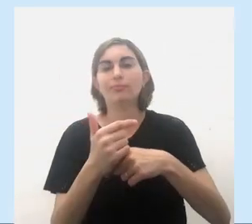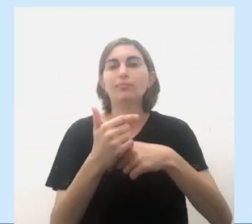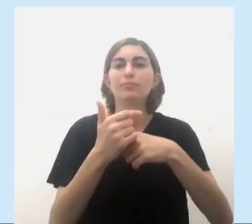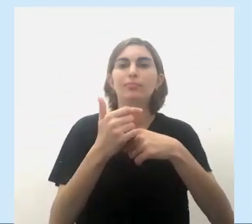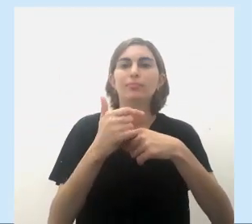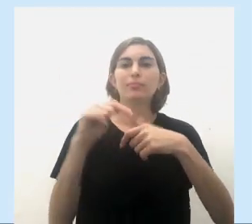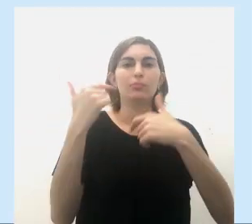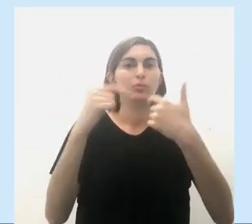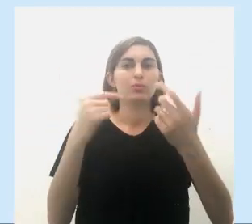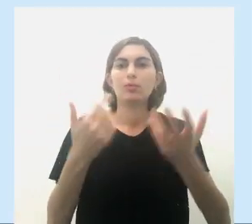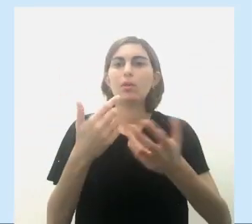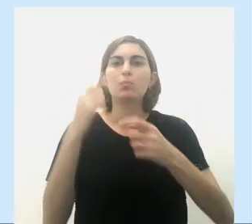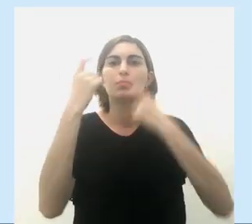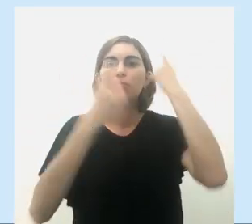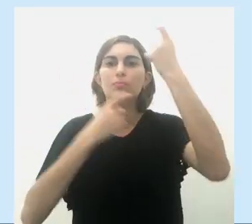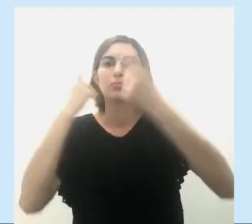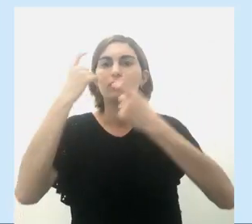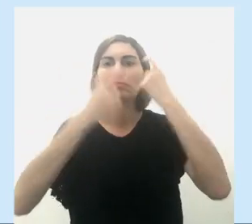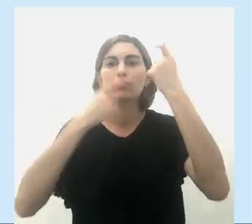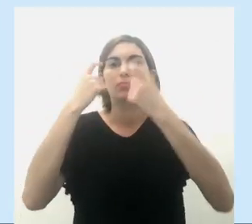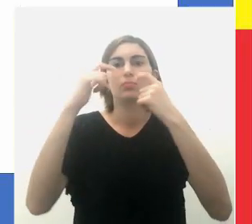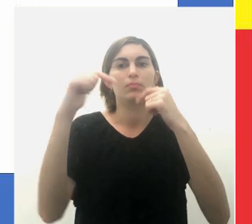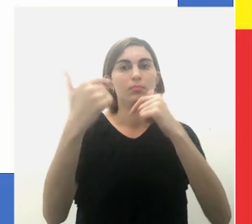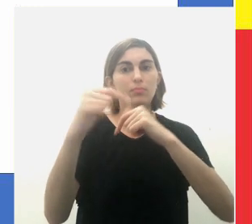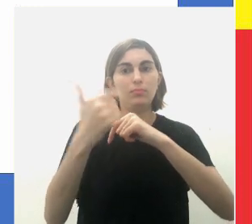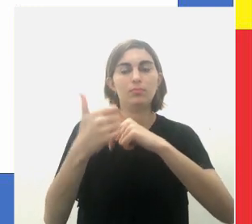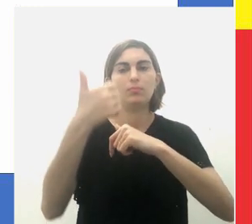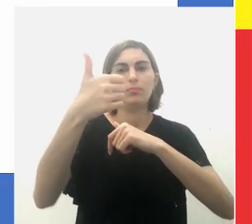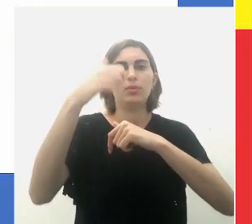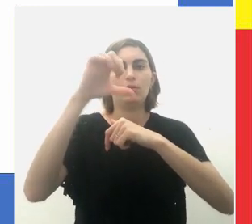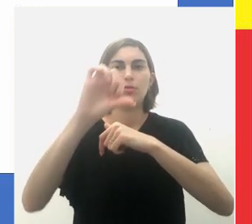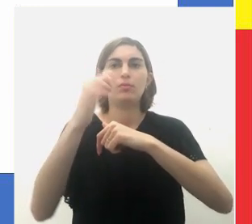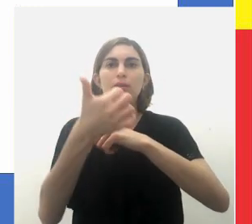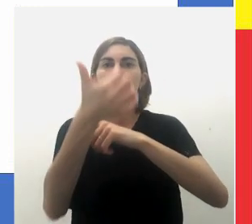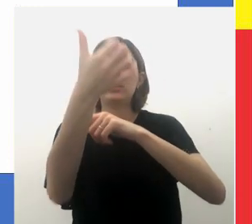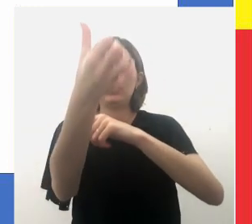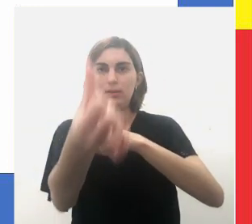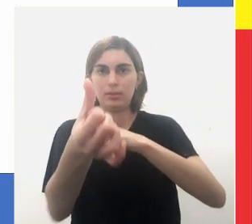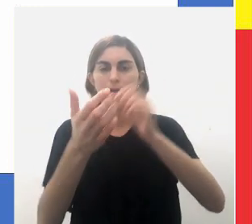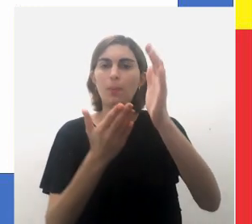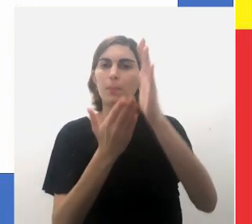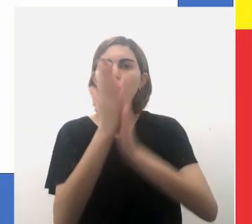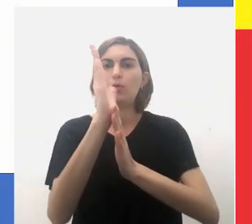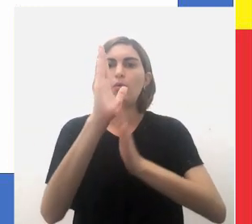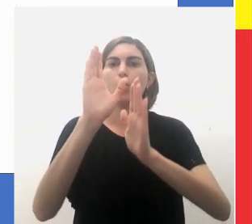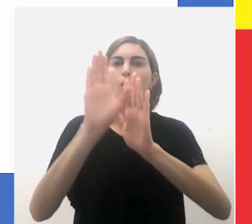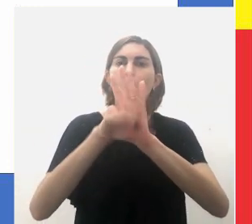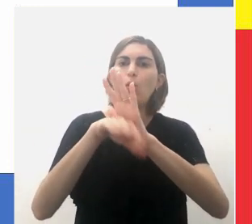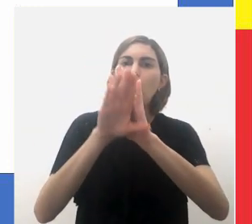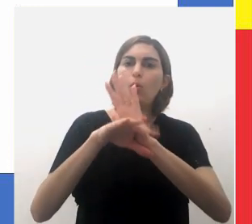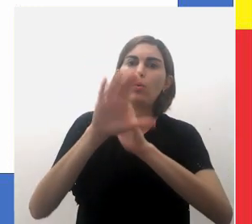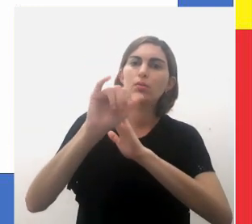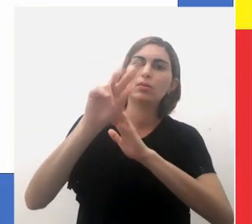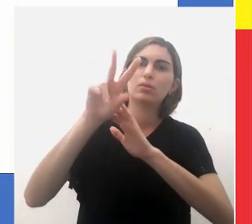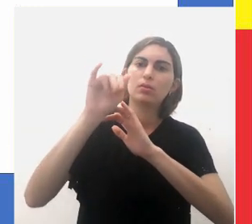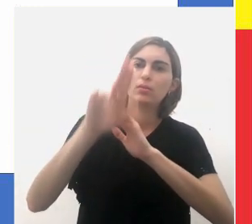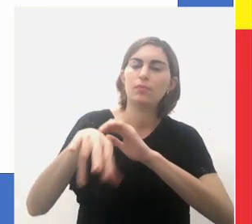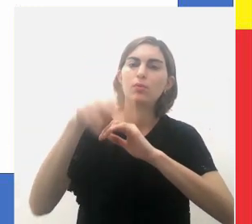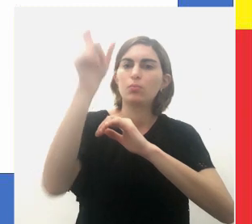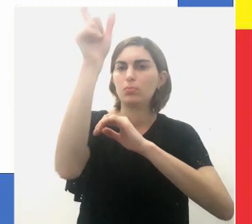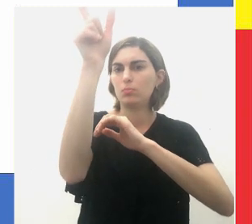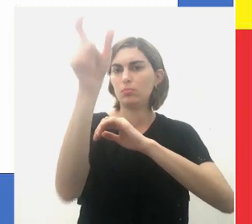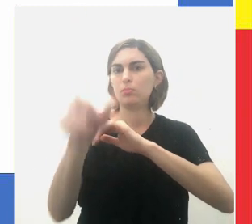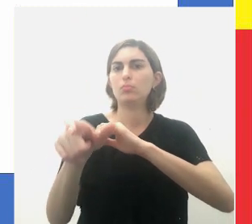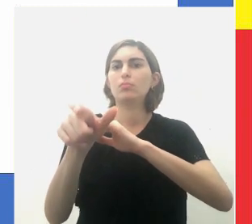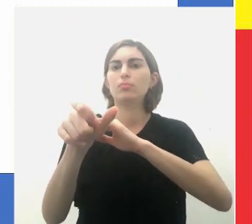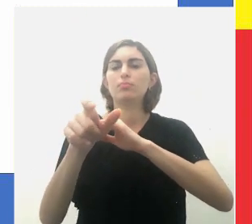no Império não se teve, não houve preocupação. Em 1916, aprovado o Código Civil, fixou a